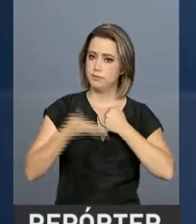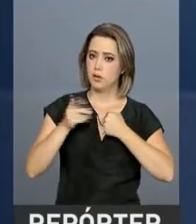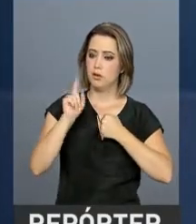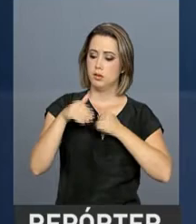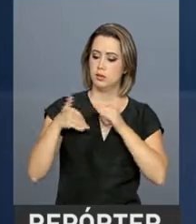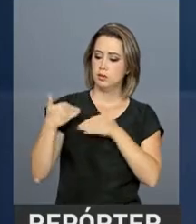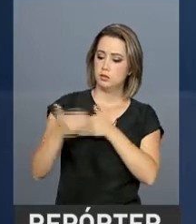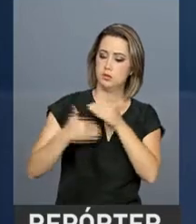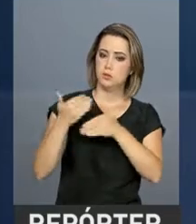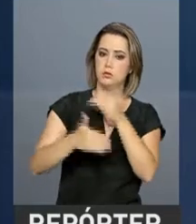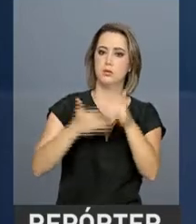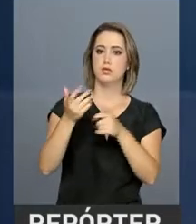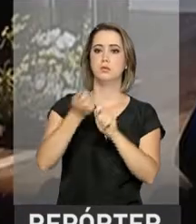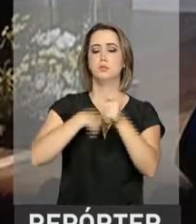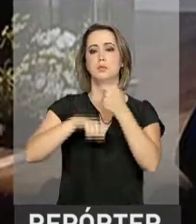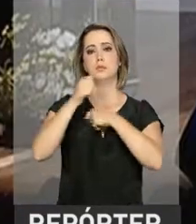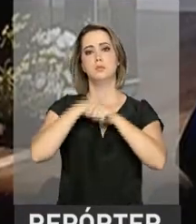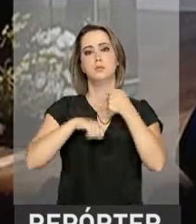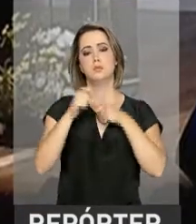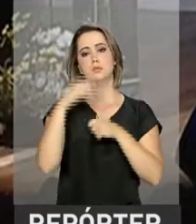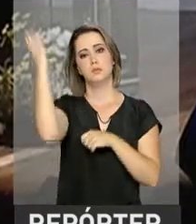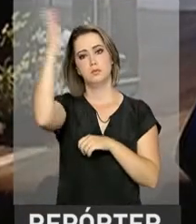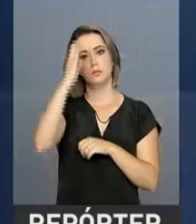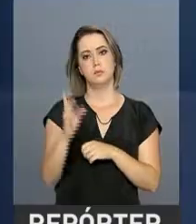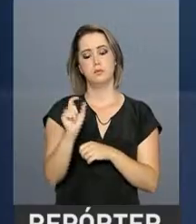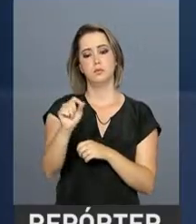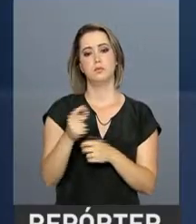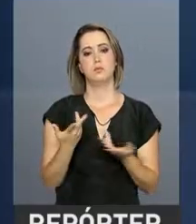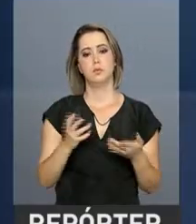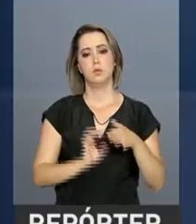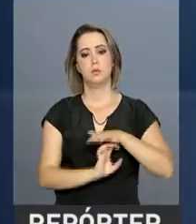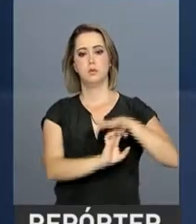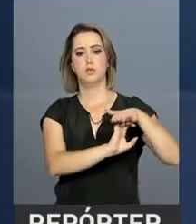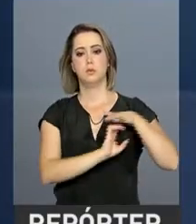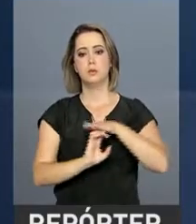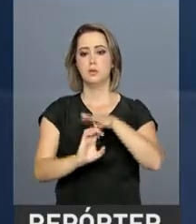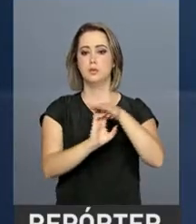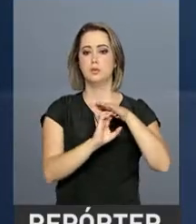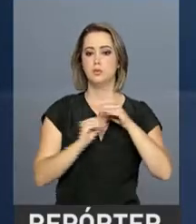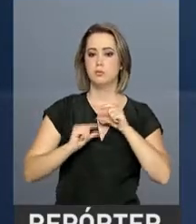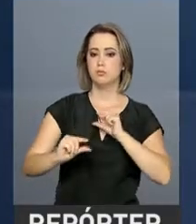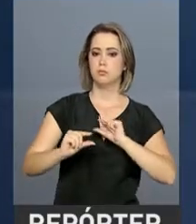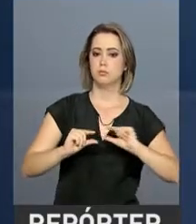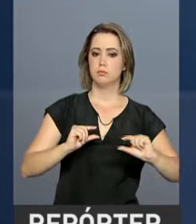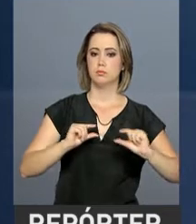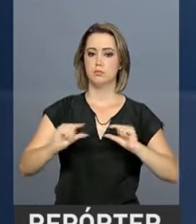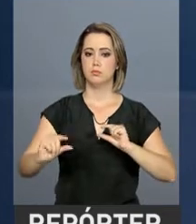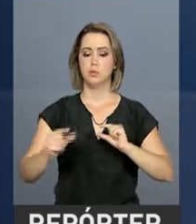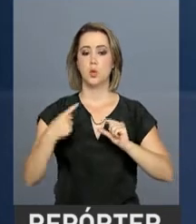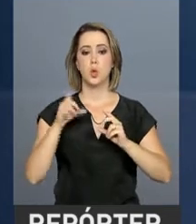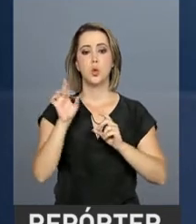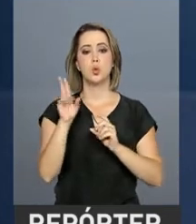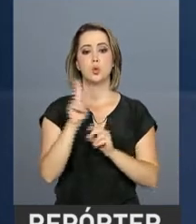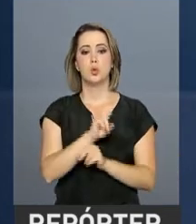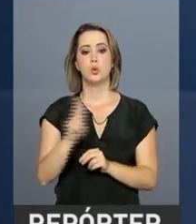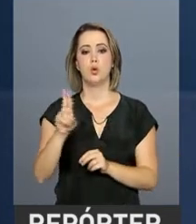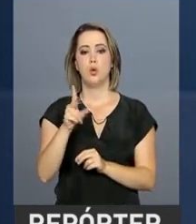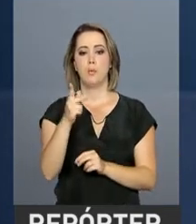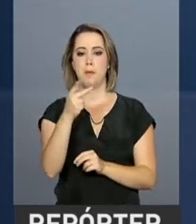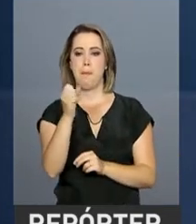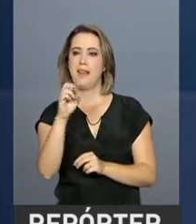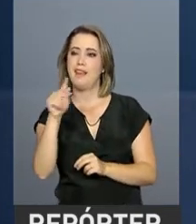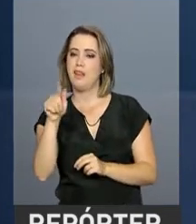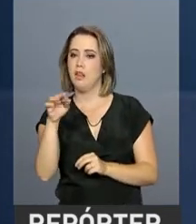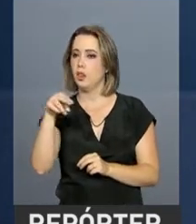da economia brasileira. Os pequenos negócios são pequenos apenas no nome. Em